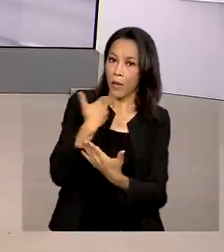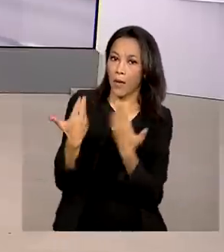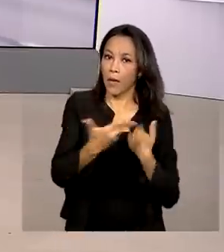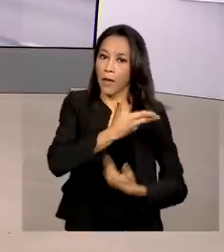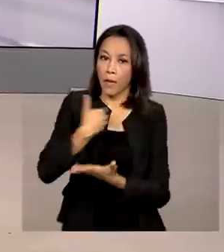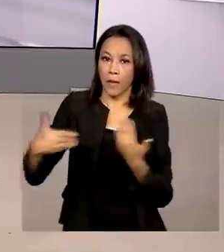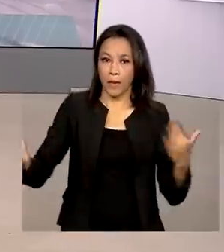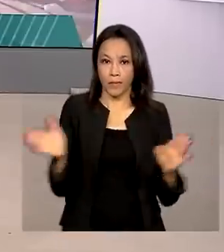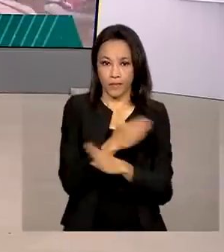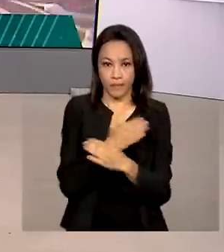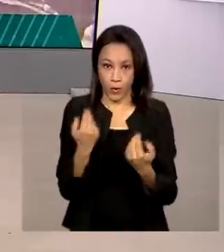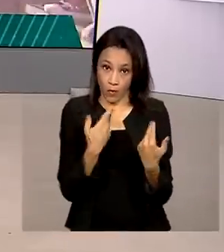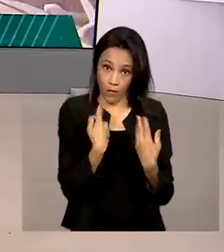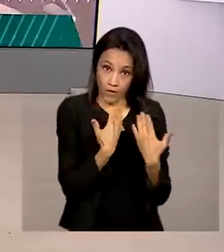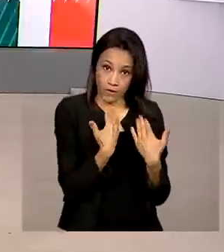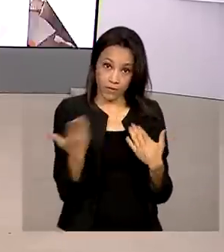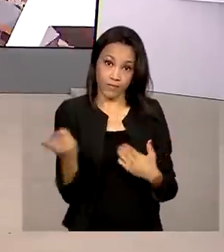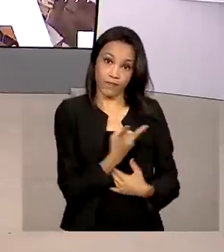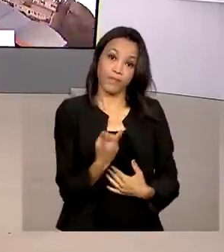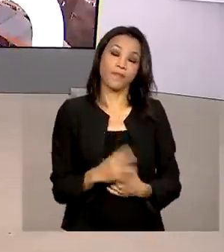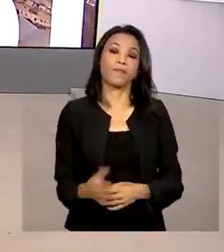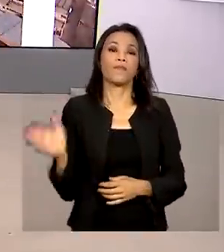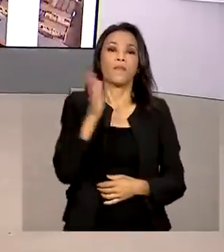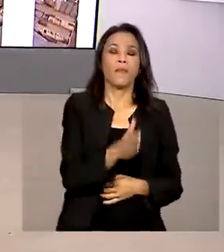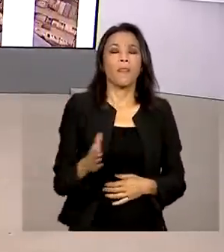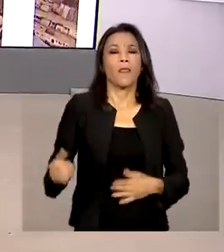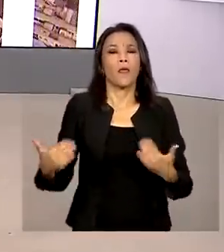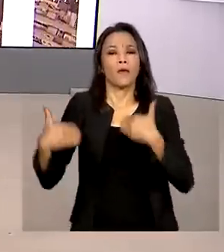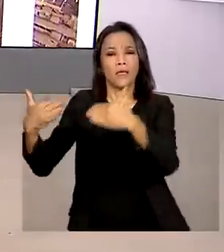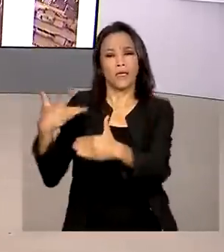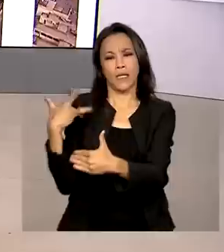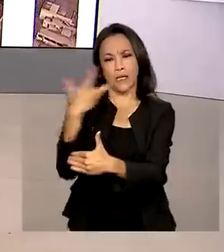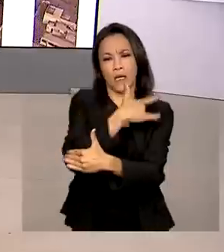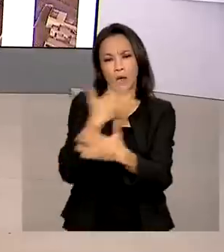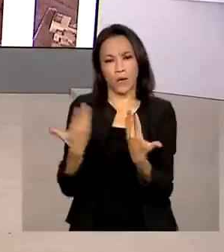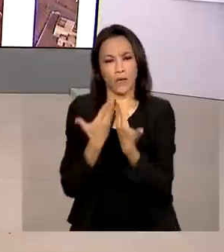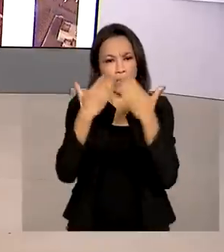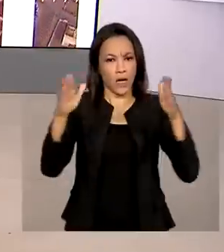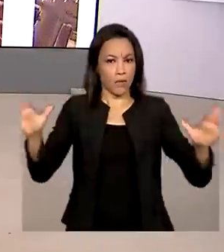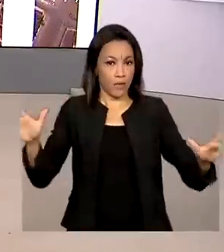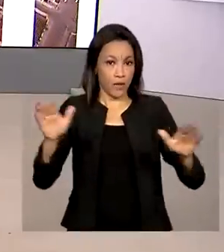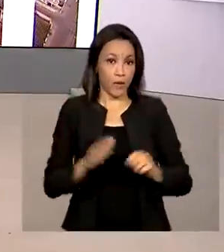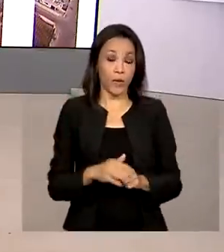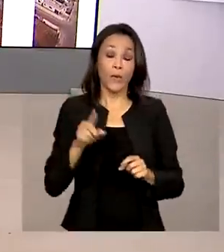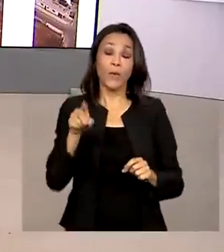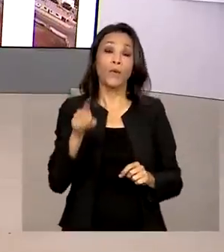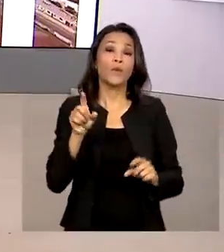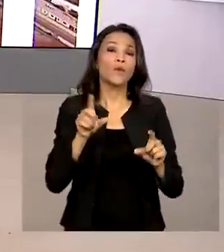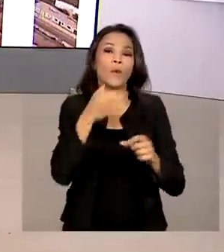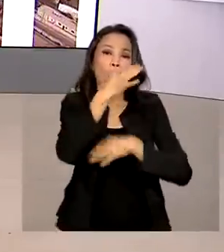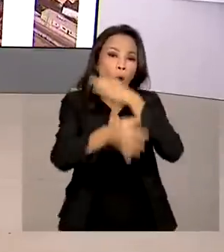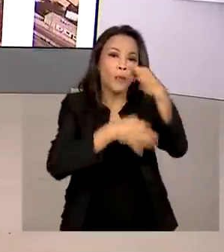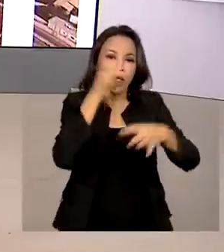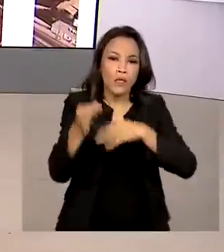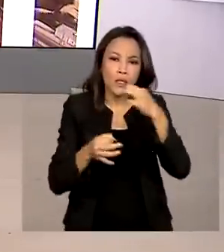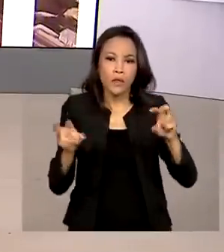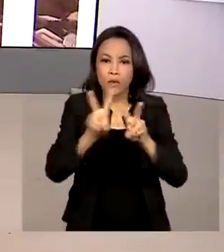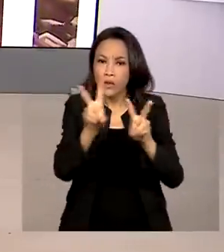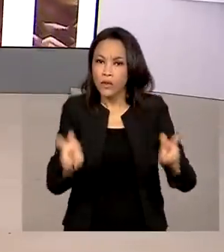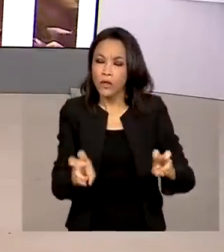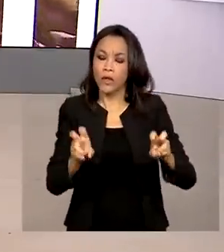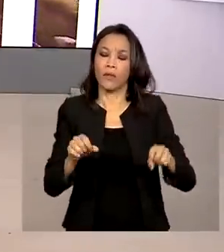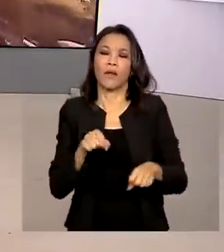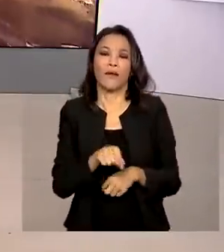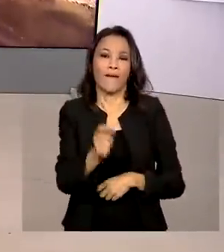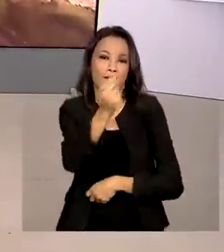informações. E olha, o Ministério da Saúde abriu uma consulta pública sobre a inclusão no SUS da vacina da Pfizer contra a Covid-19